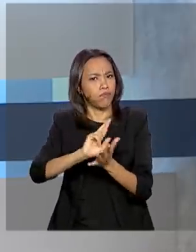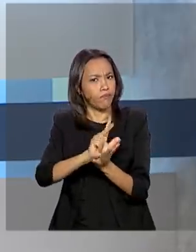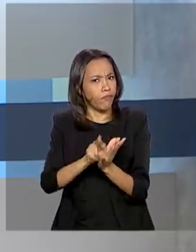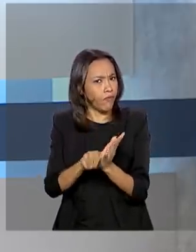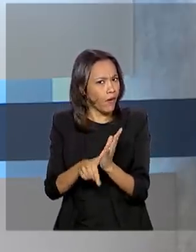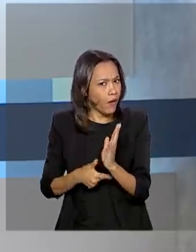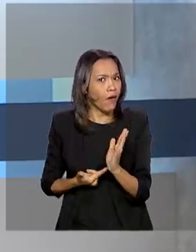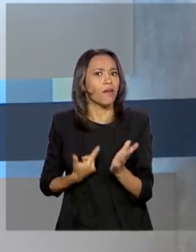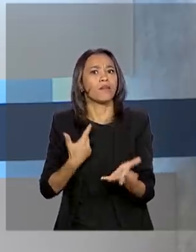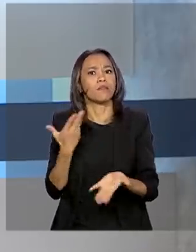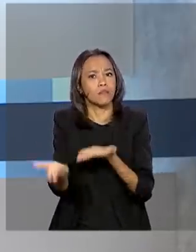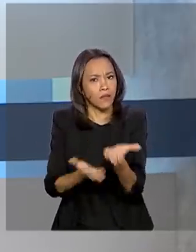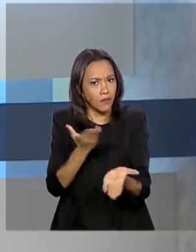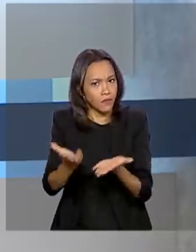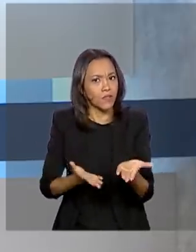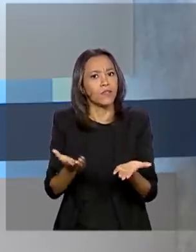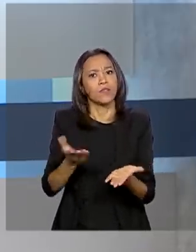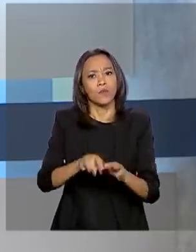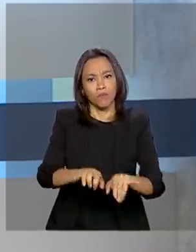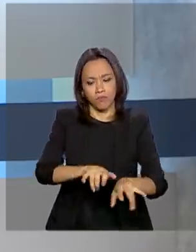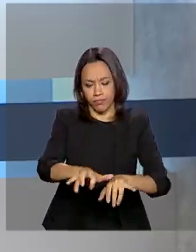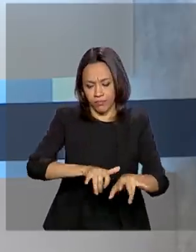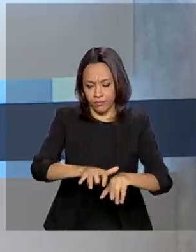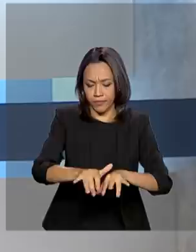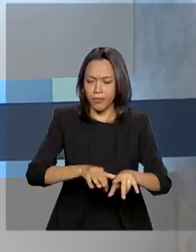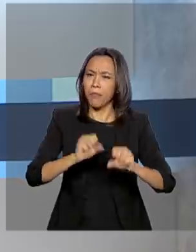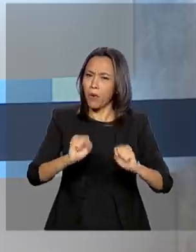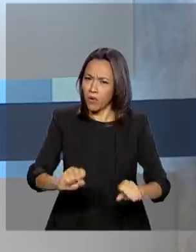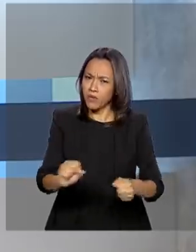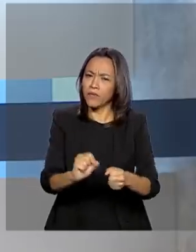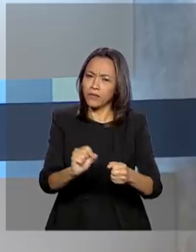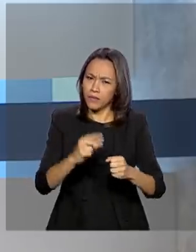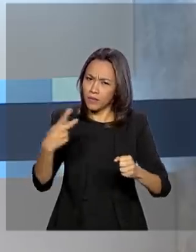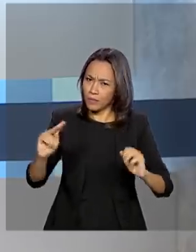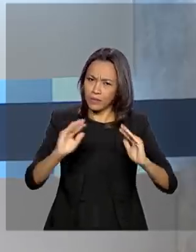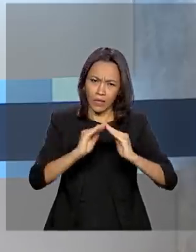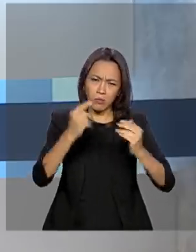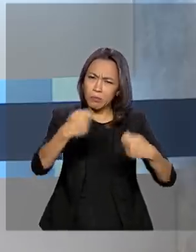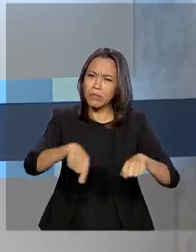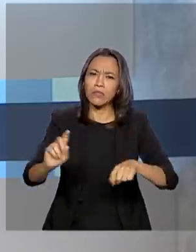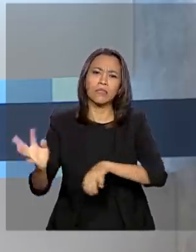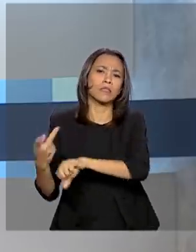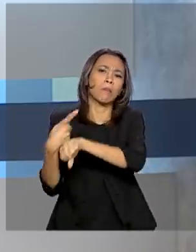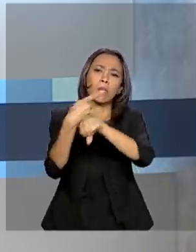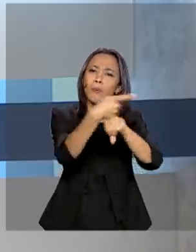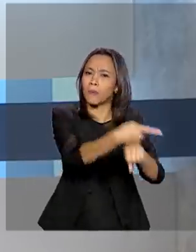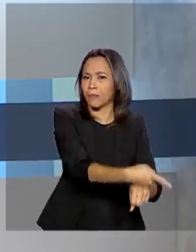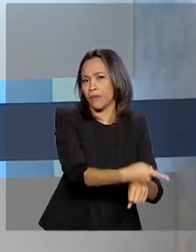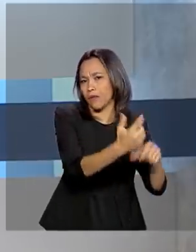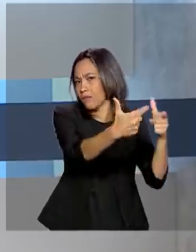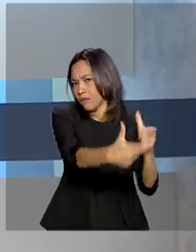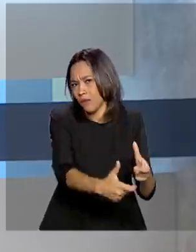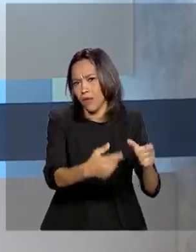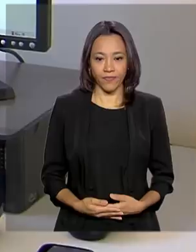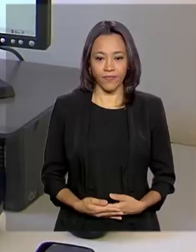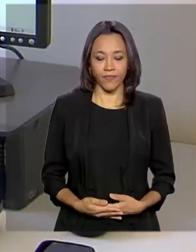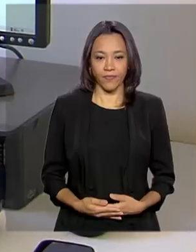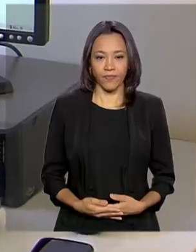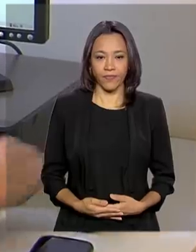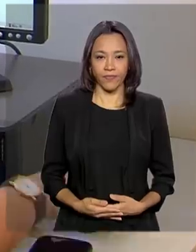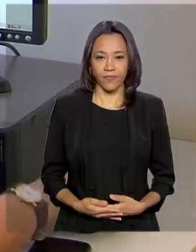serviços do INSS online que podem ser acessados de casa sem a necessidade de deslocamentos e filas.